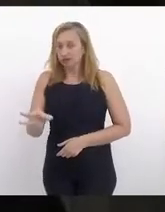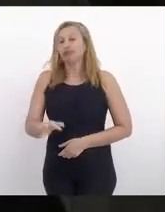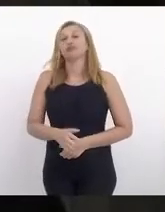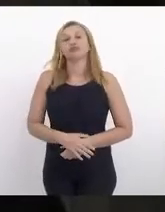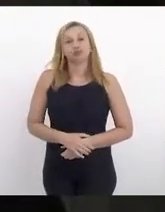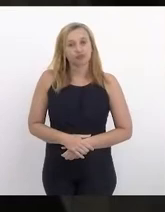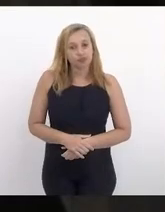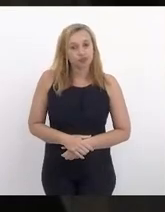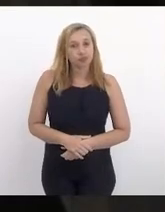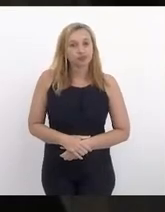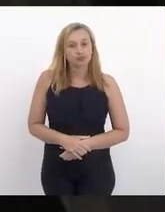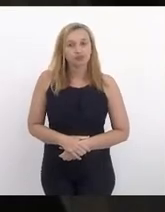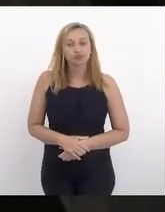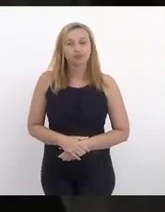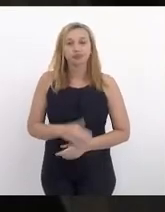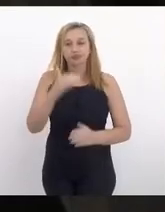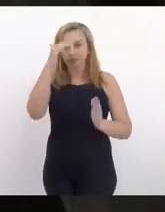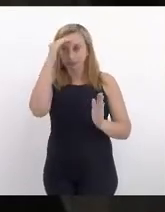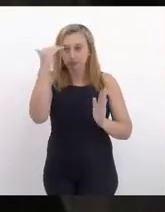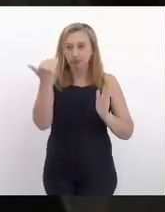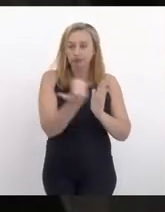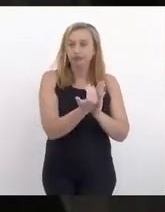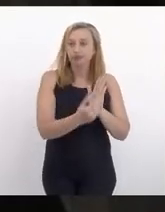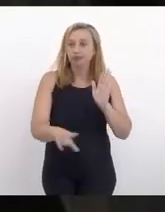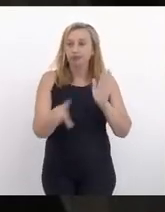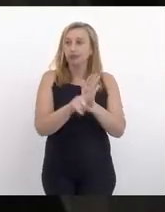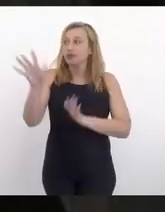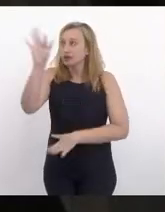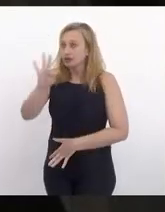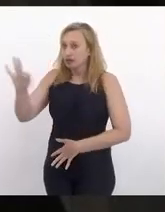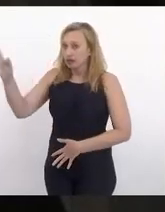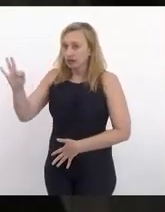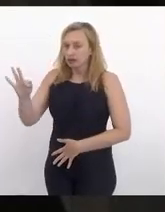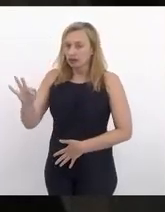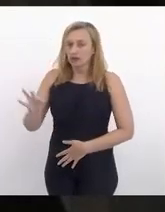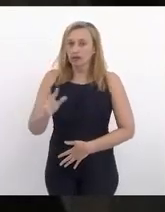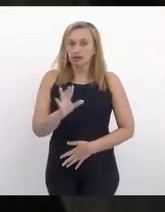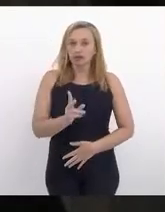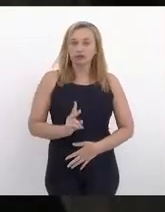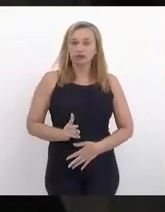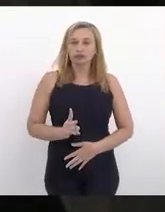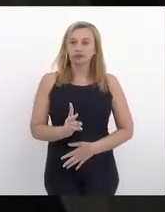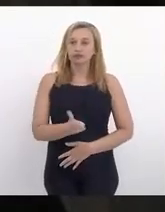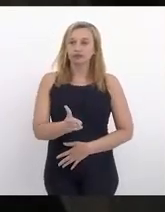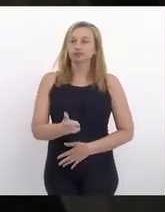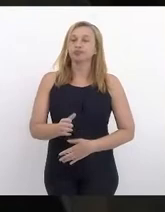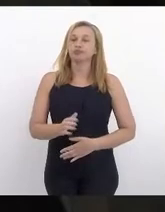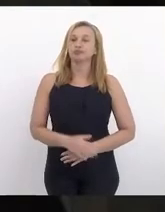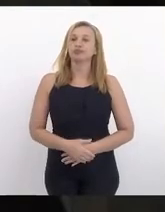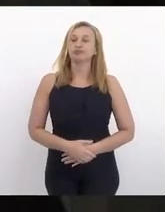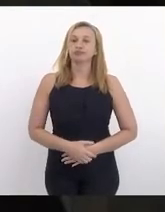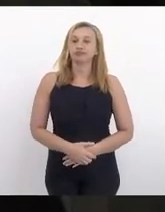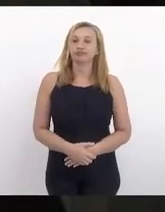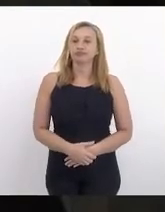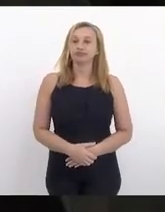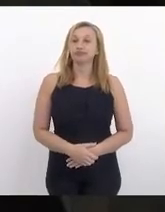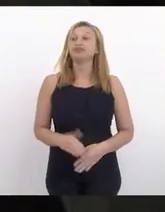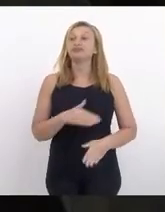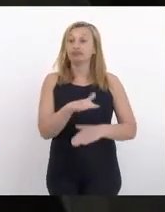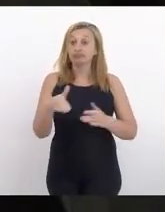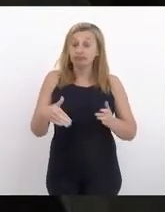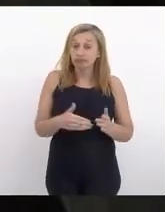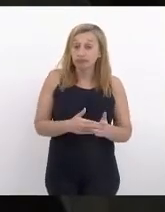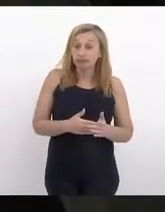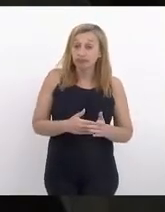para cumprir a legislação federal em vigor, que determina que todos